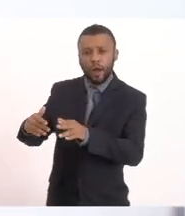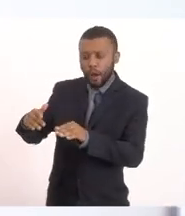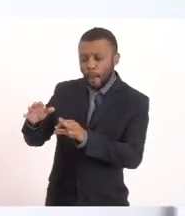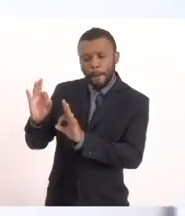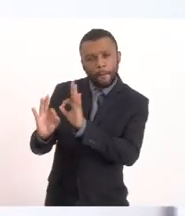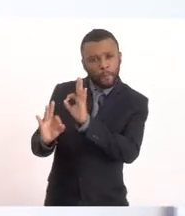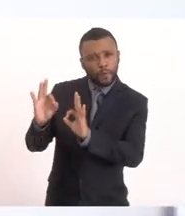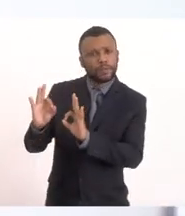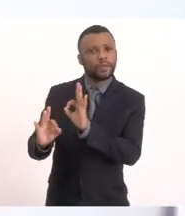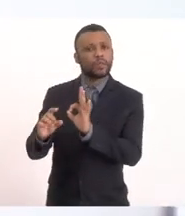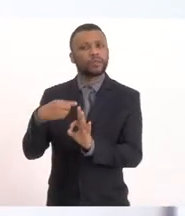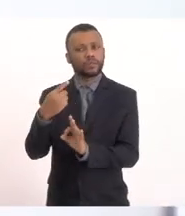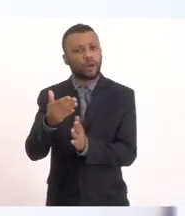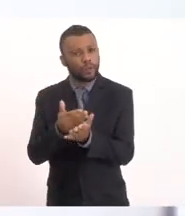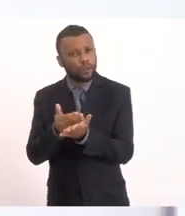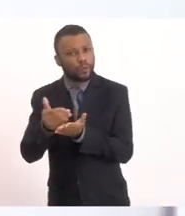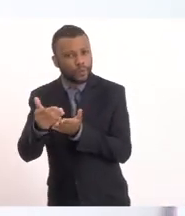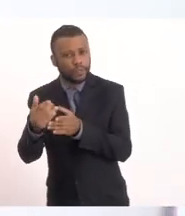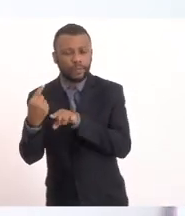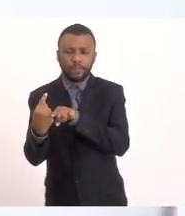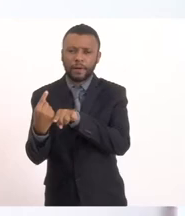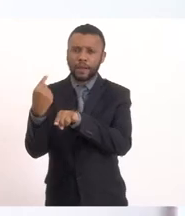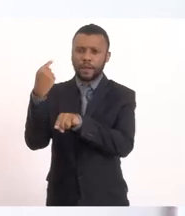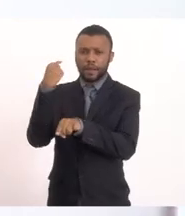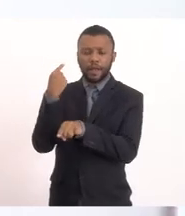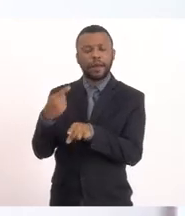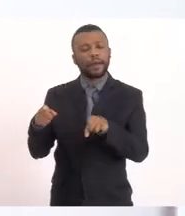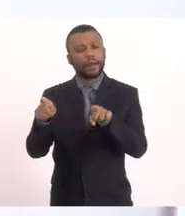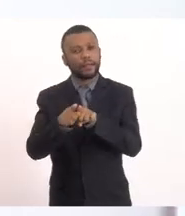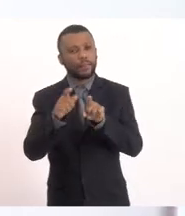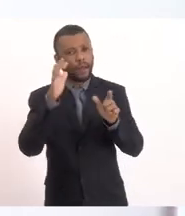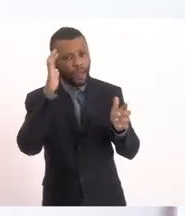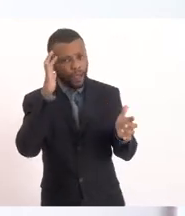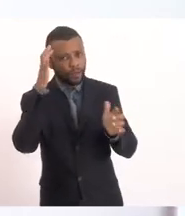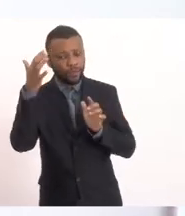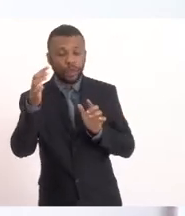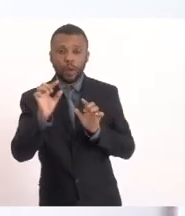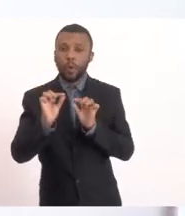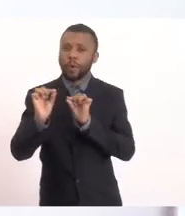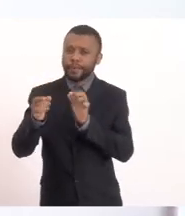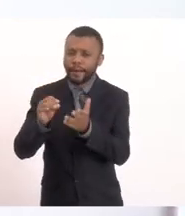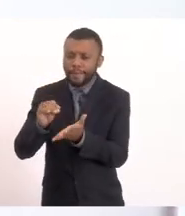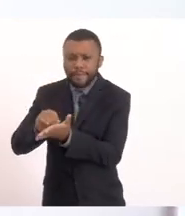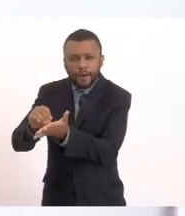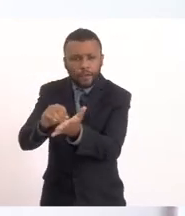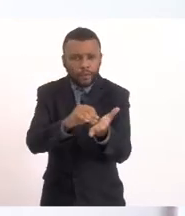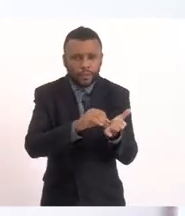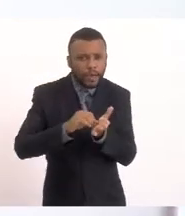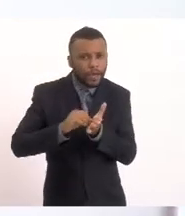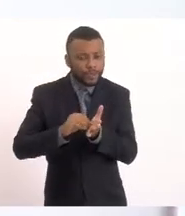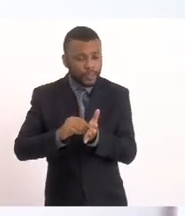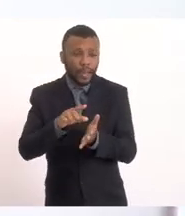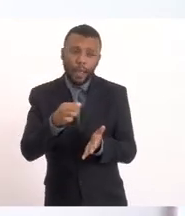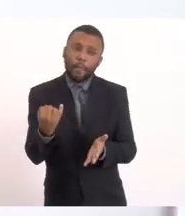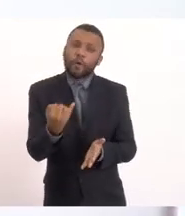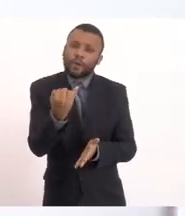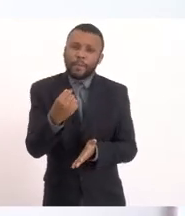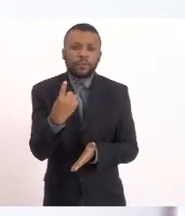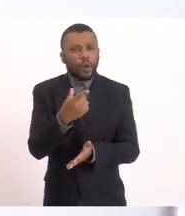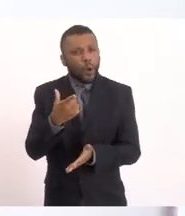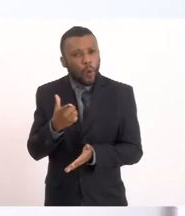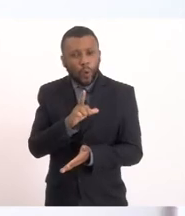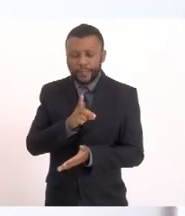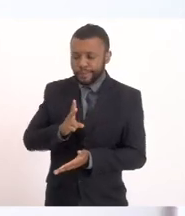foram iniciados Lá atrás E também resolver Aquilo que for pendência Necessário Para prosseguimento De